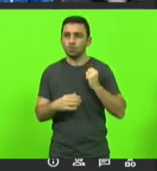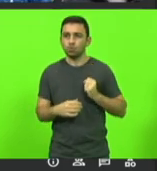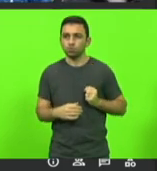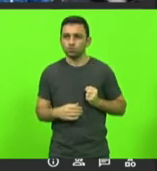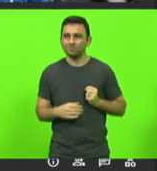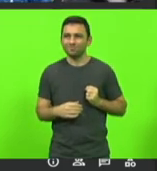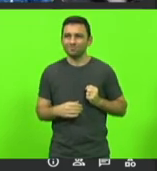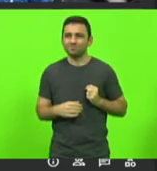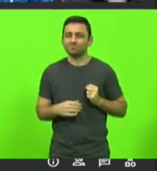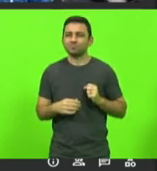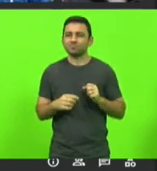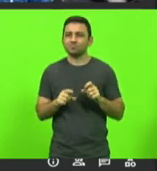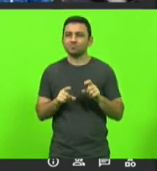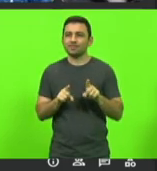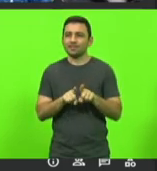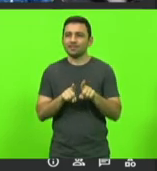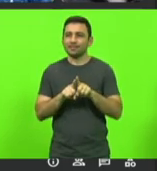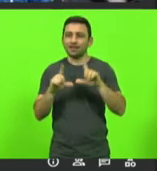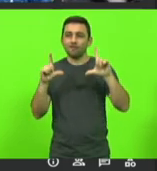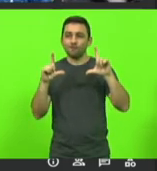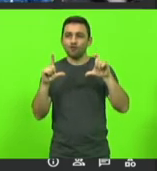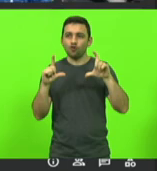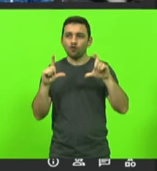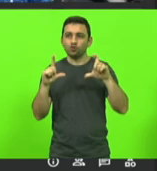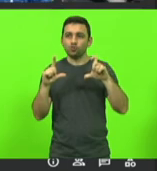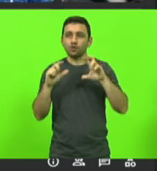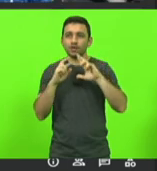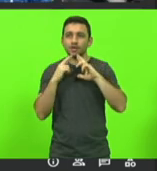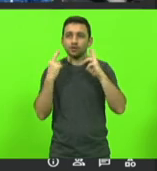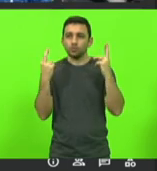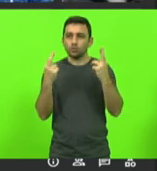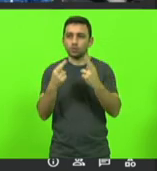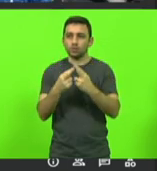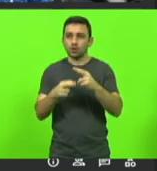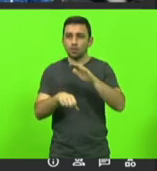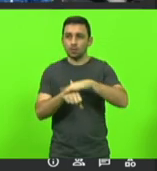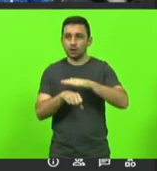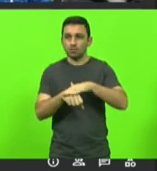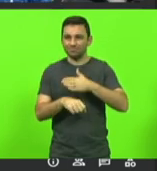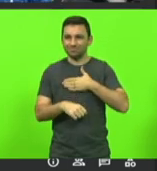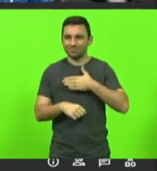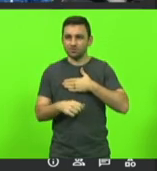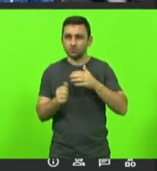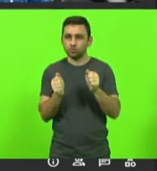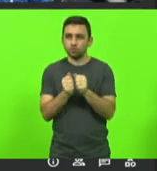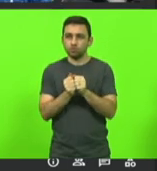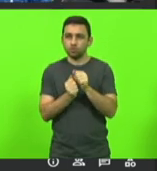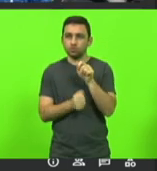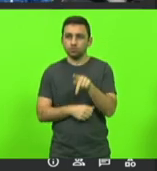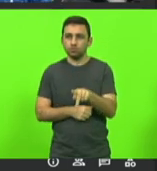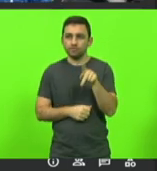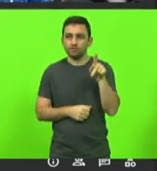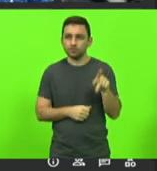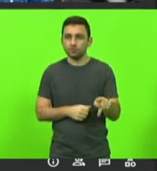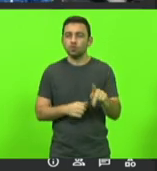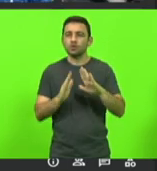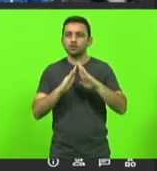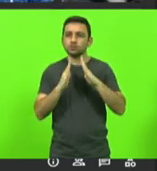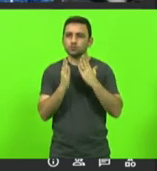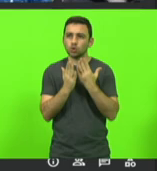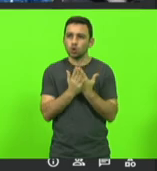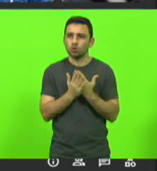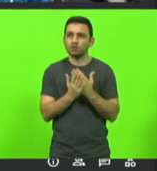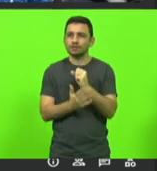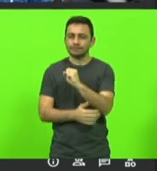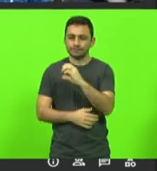aqui nós temos uma foto de uma reunião que eu fiz com professores das escolas de Santa